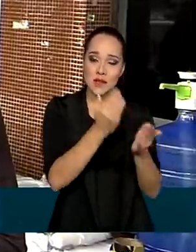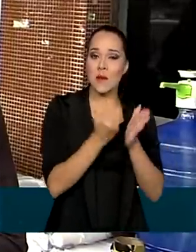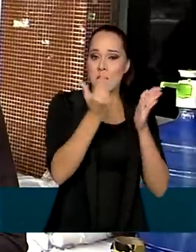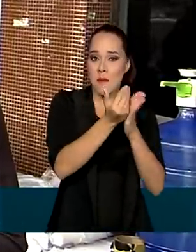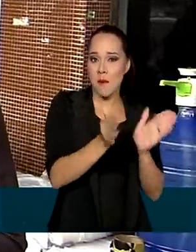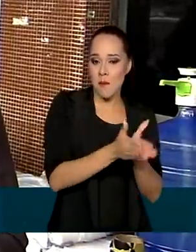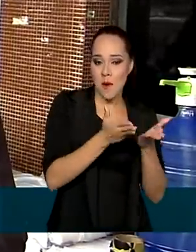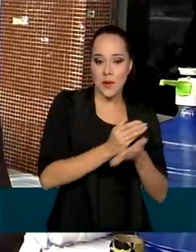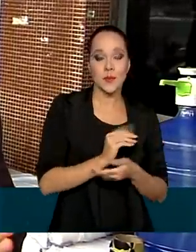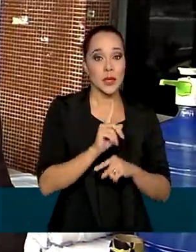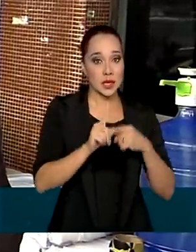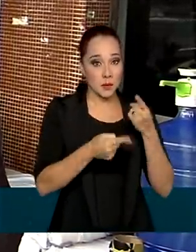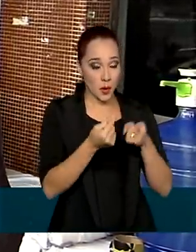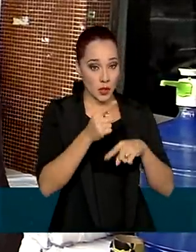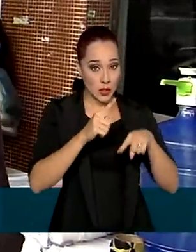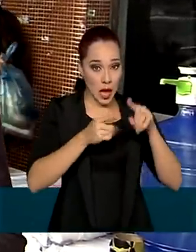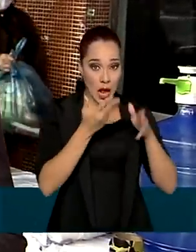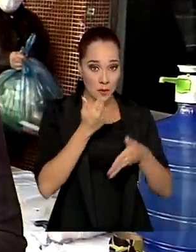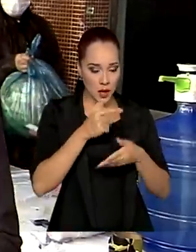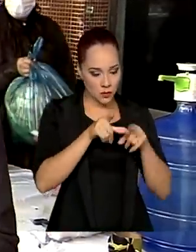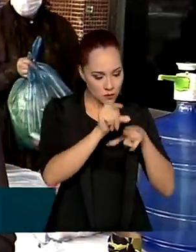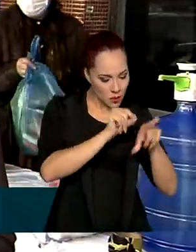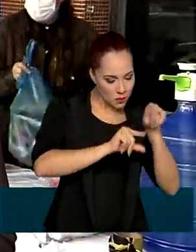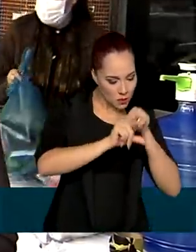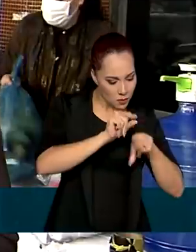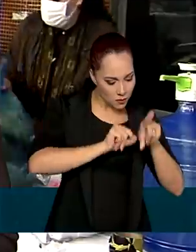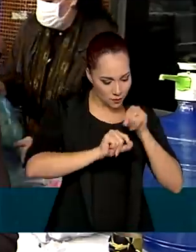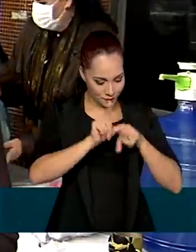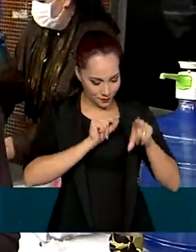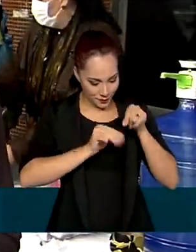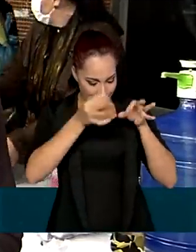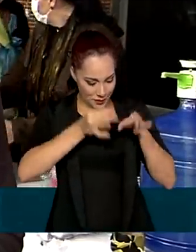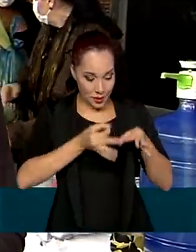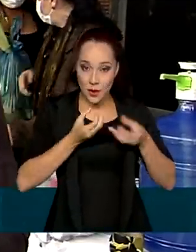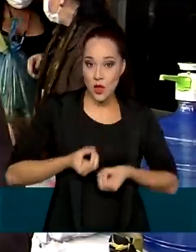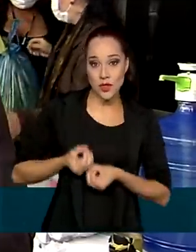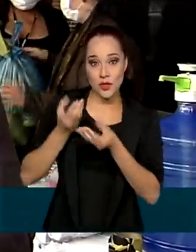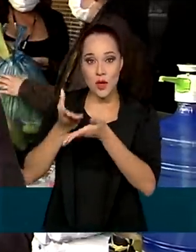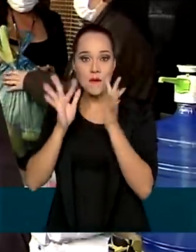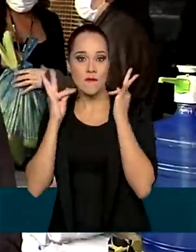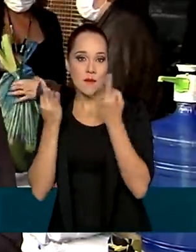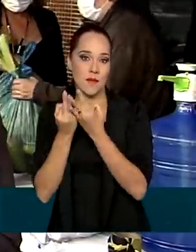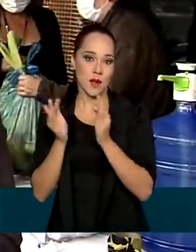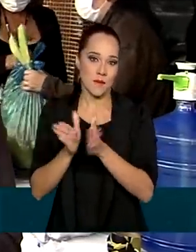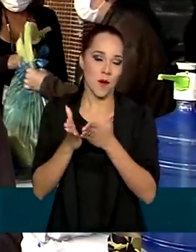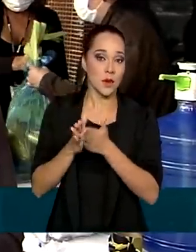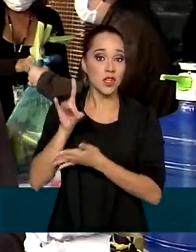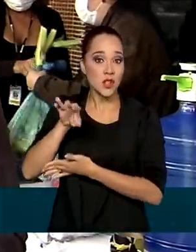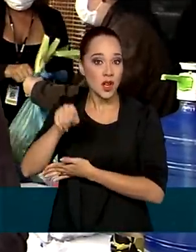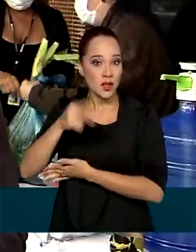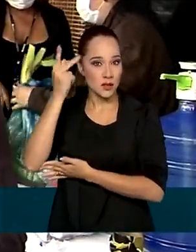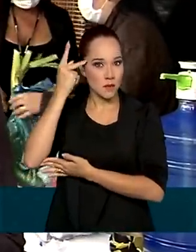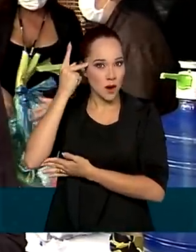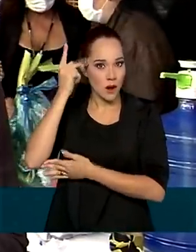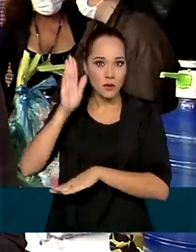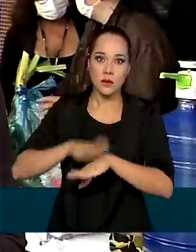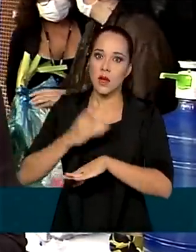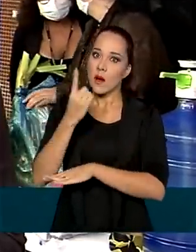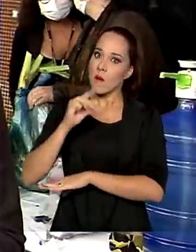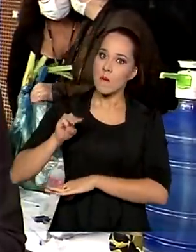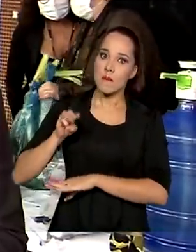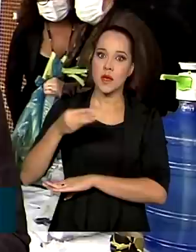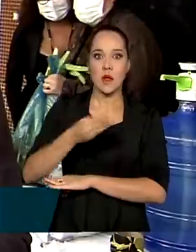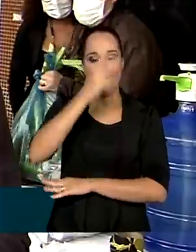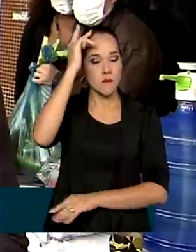Depois de selecionados, esses alimentos são doados às famílias carentes. Somente em São Paulo, são mais de um